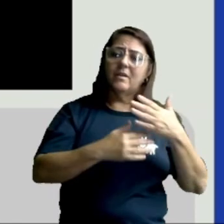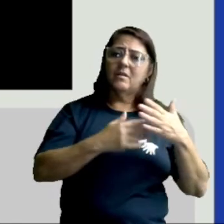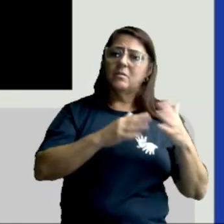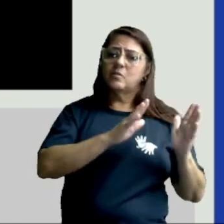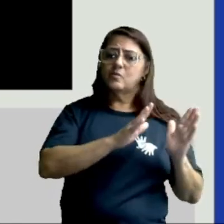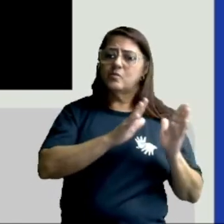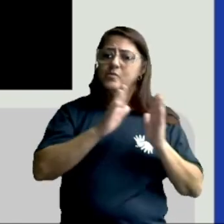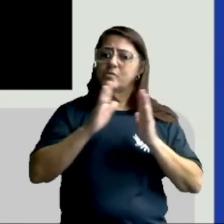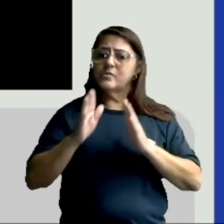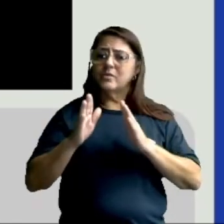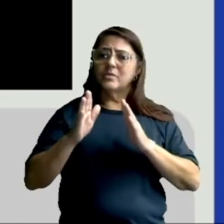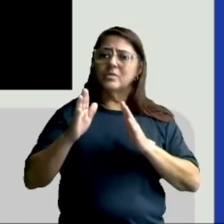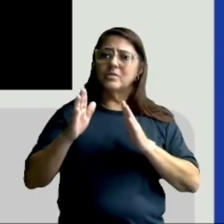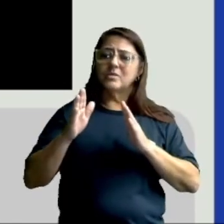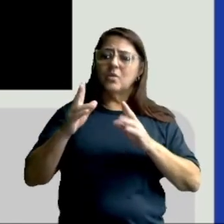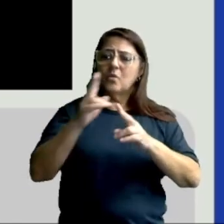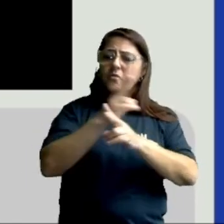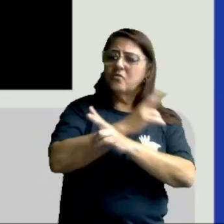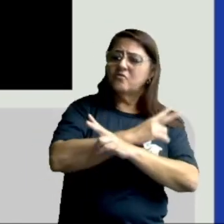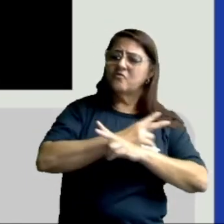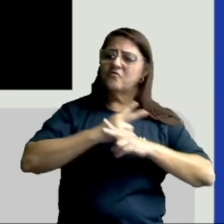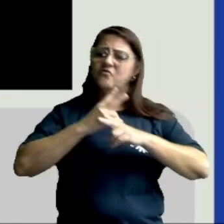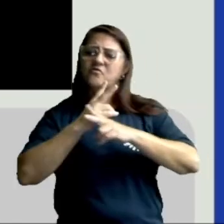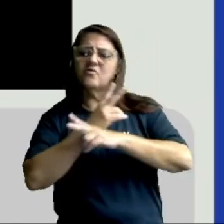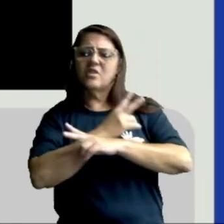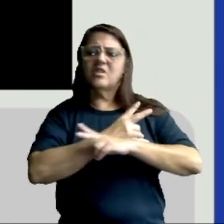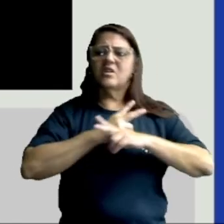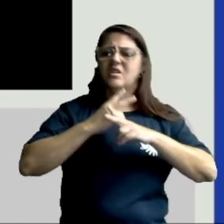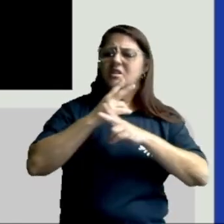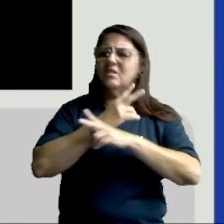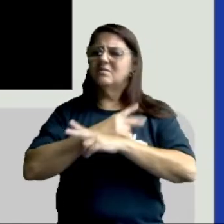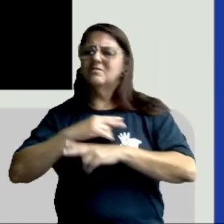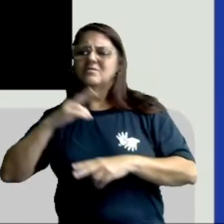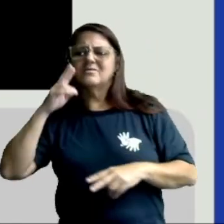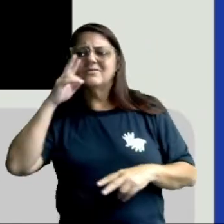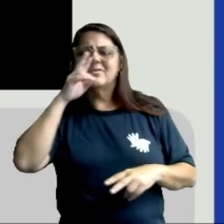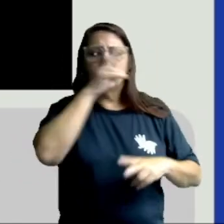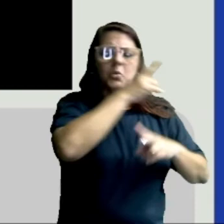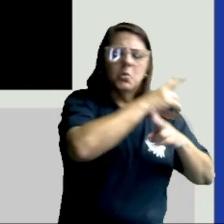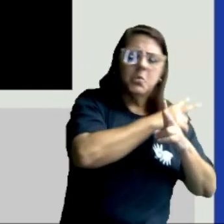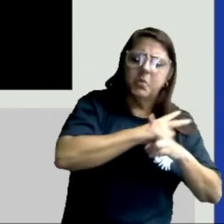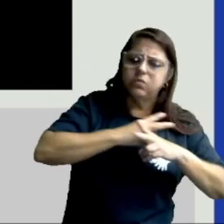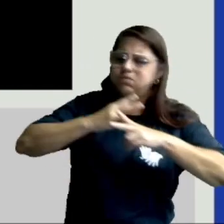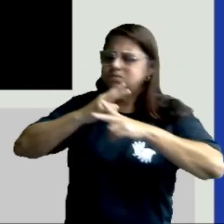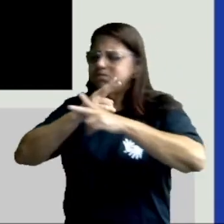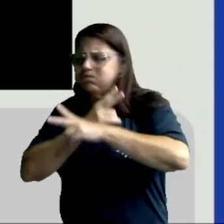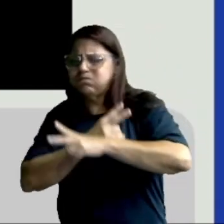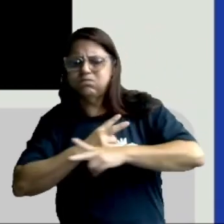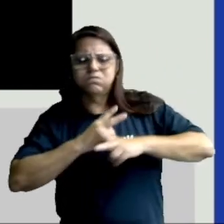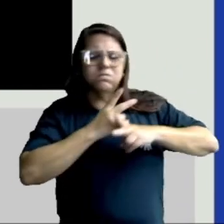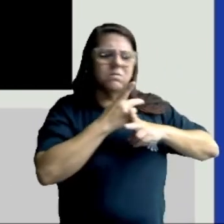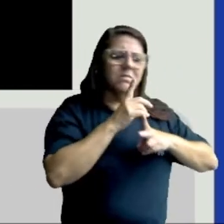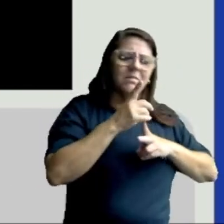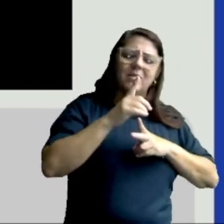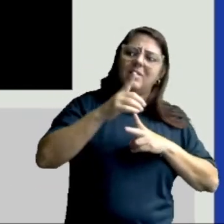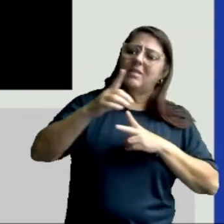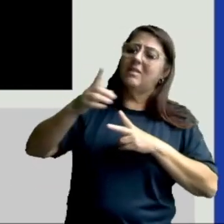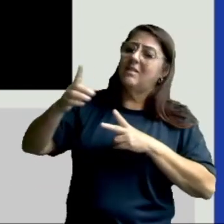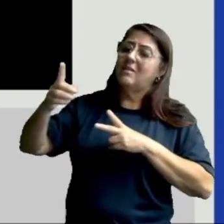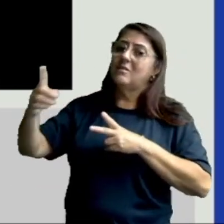e veio um vento muito forte. O vento assoprou para bem longe.